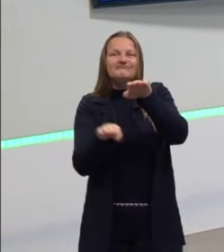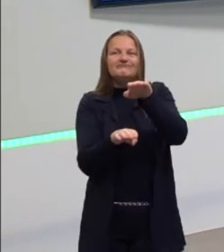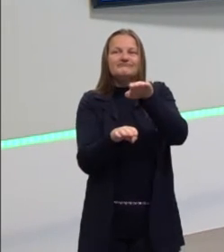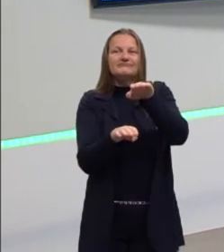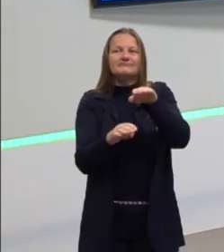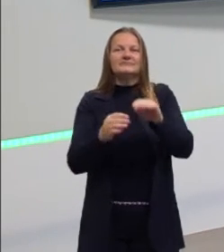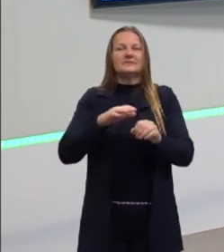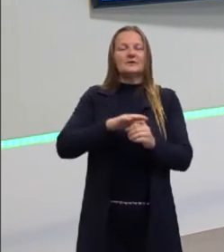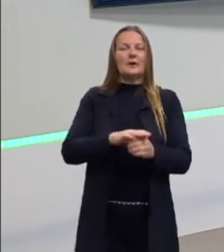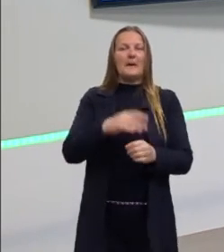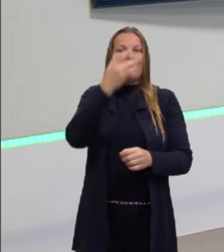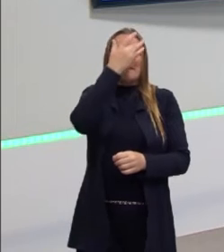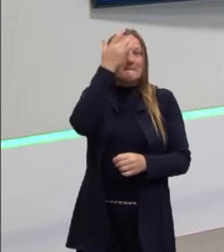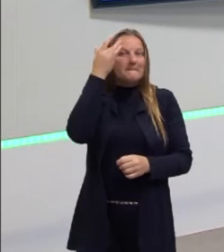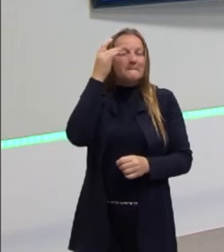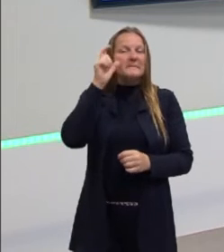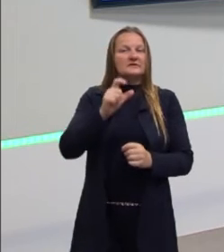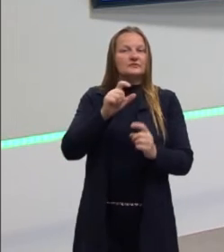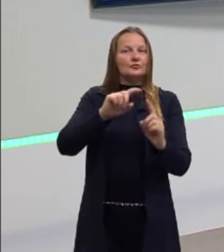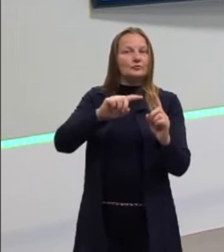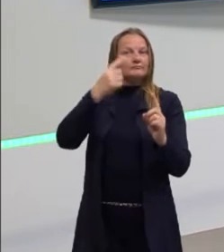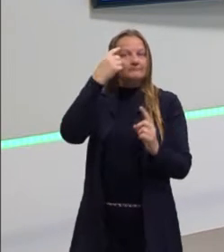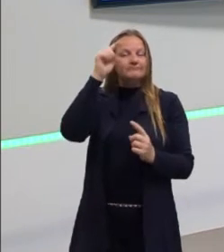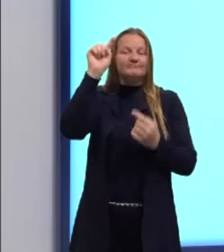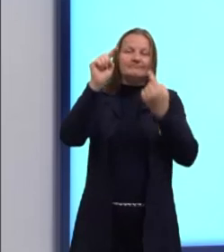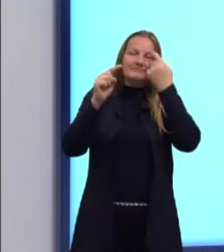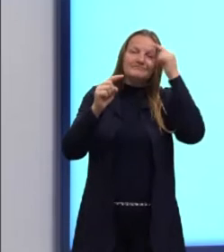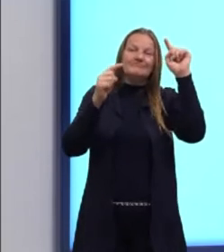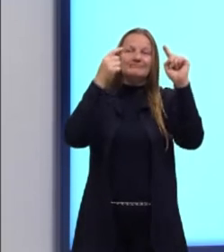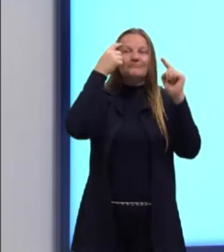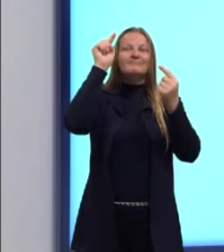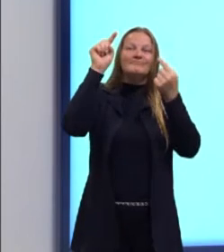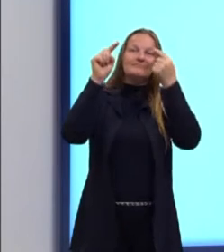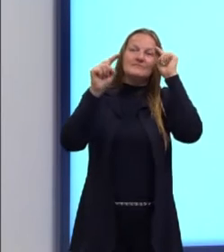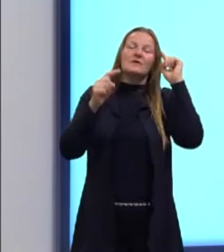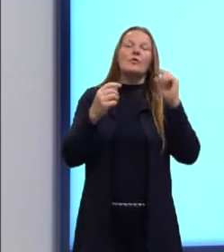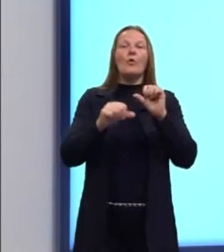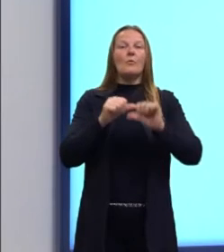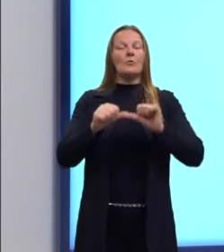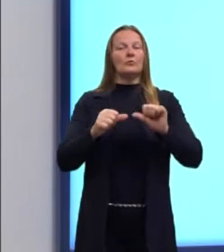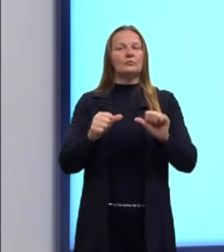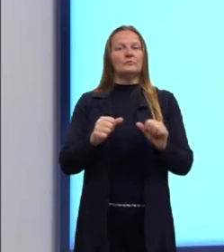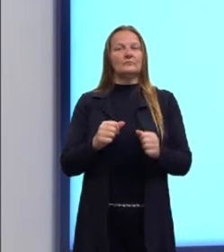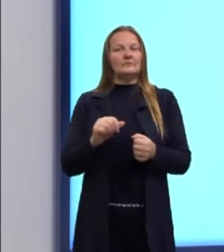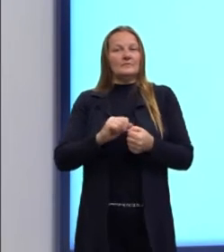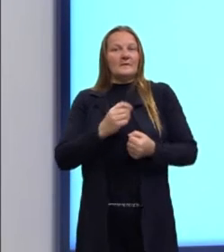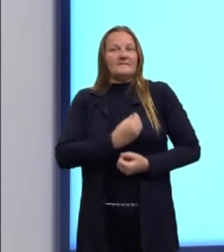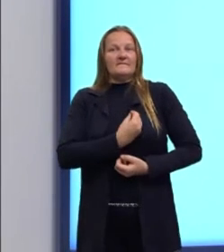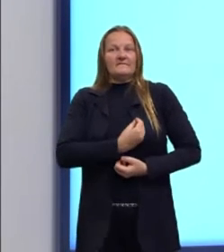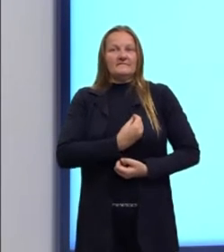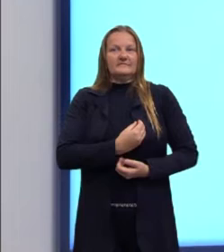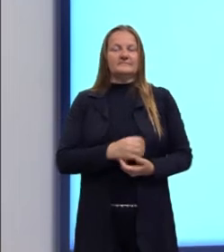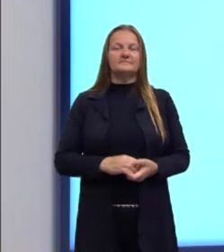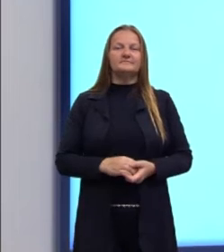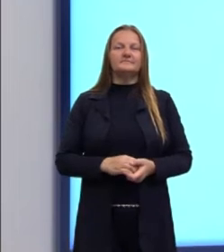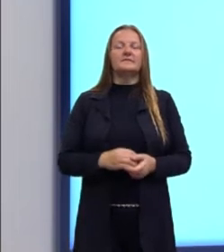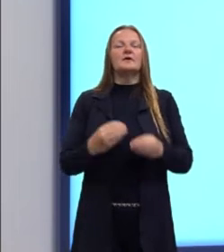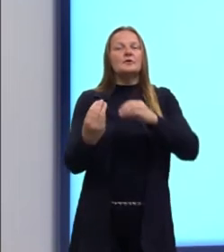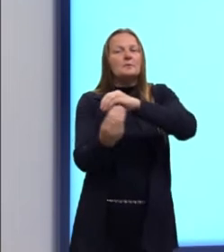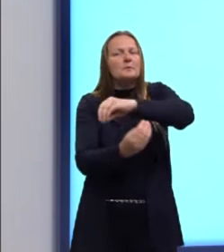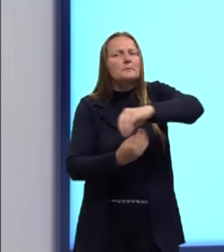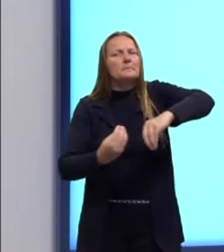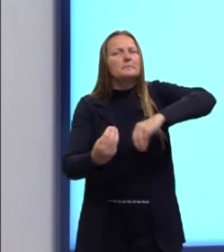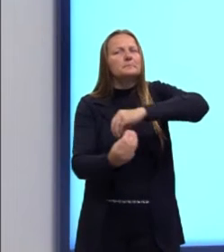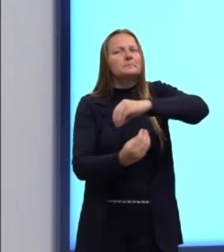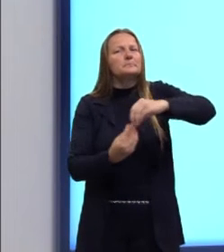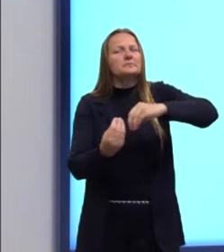obriga a esses habitantes, habitantes desses países, a se tornarem criativos. E é mestiço, por quê?